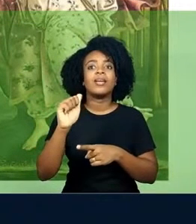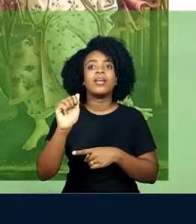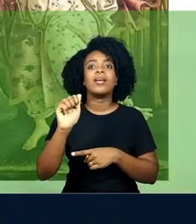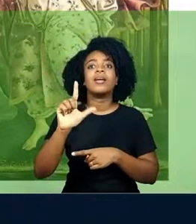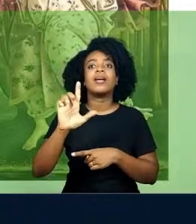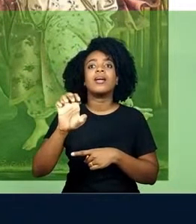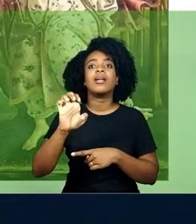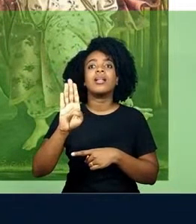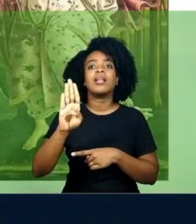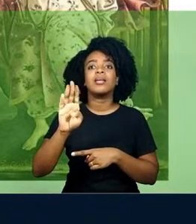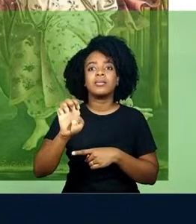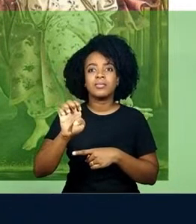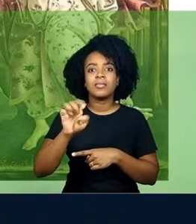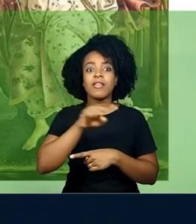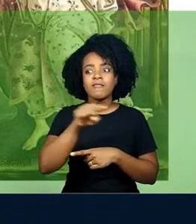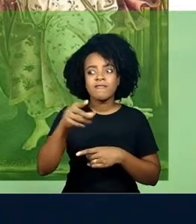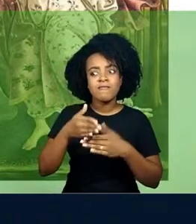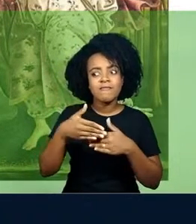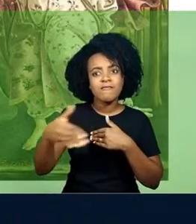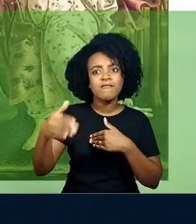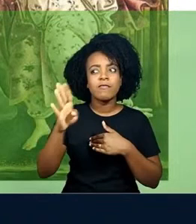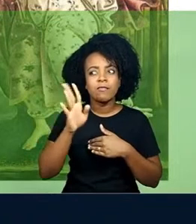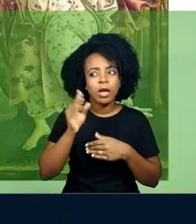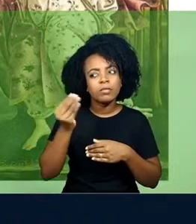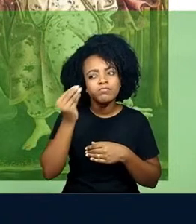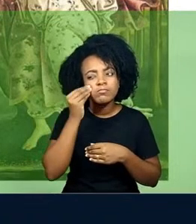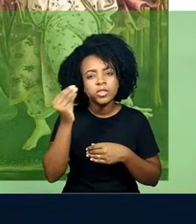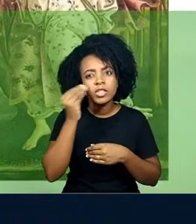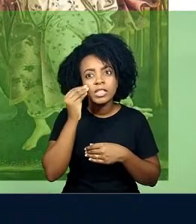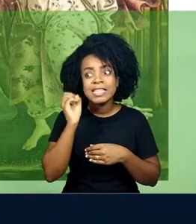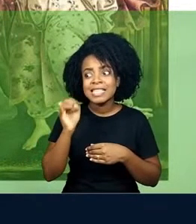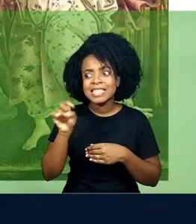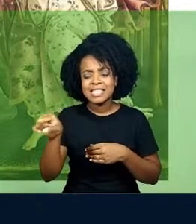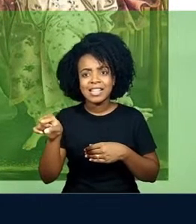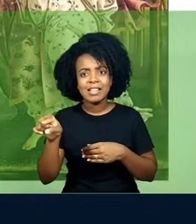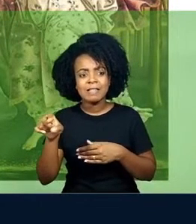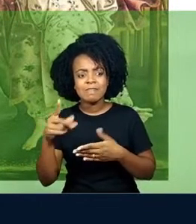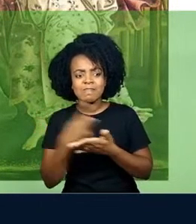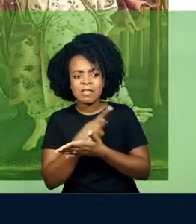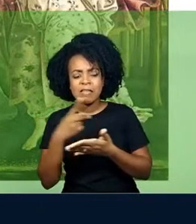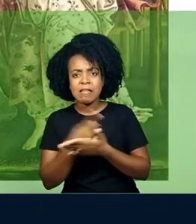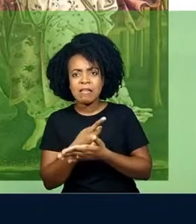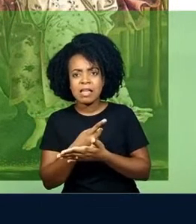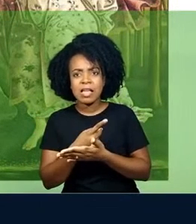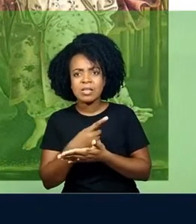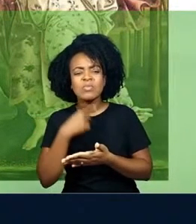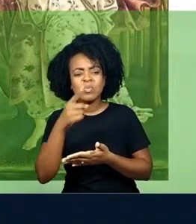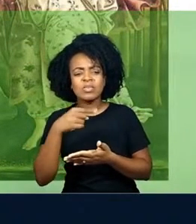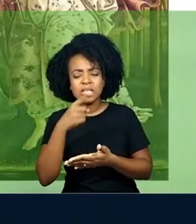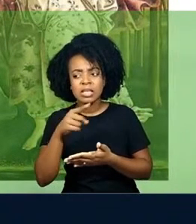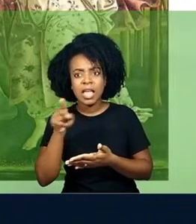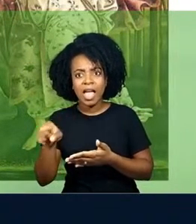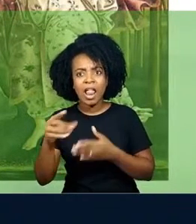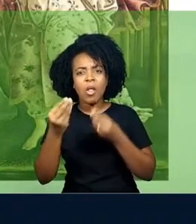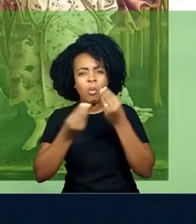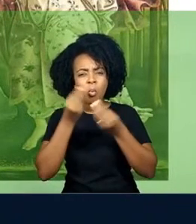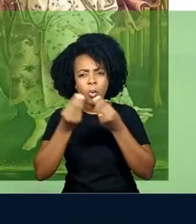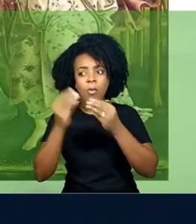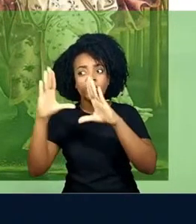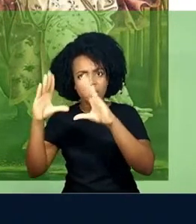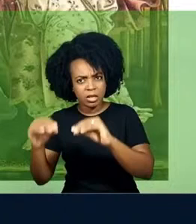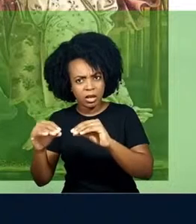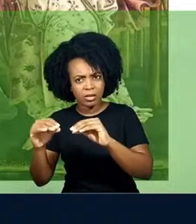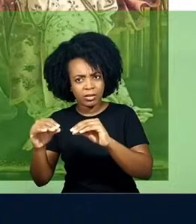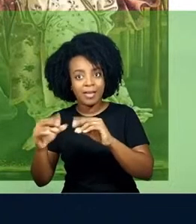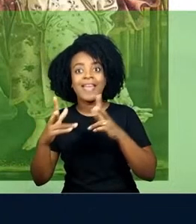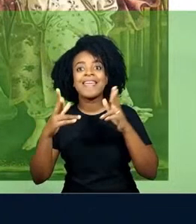testá-la. E se o teste não der certo? O que irá acontecer com ela? Ela será desligada? E novamente recai a